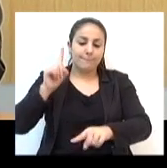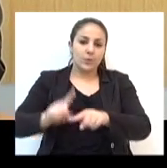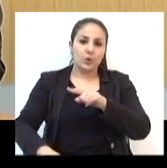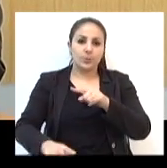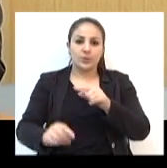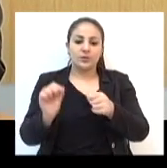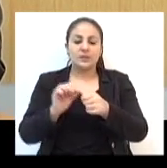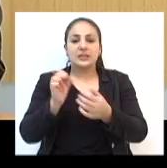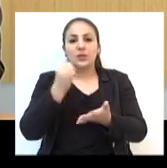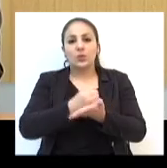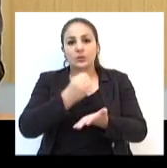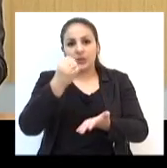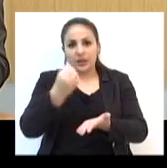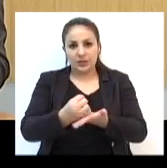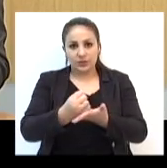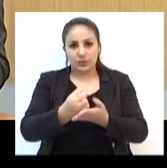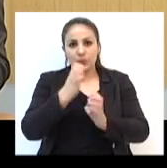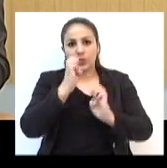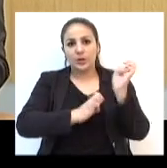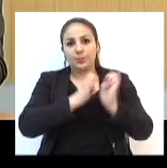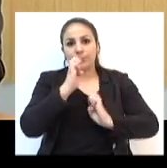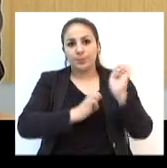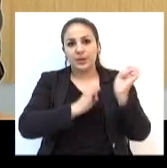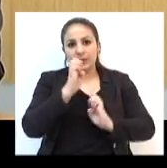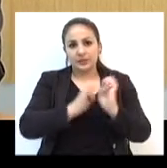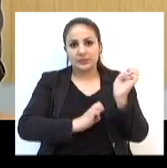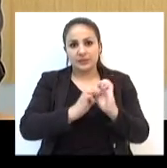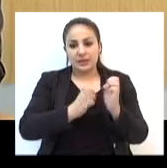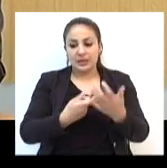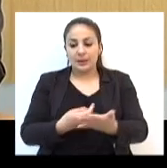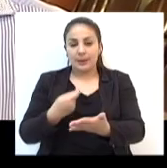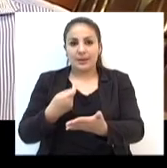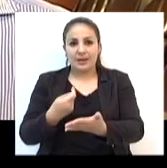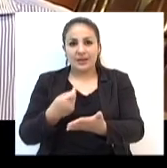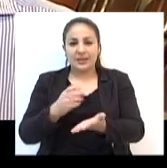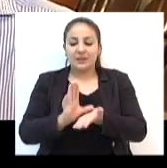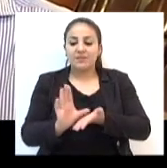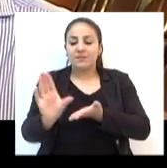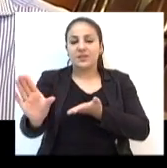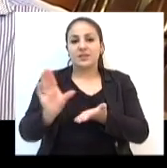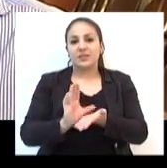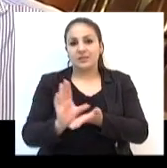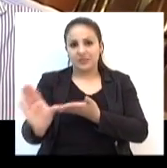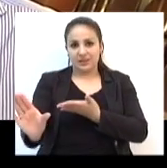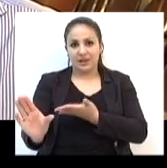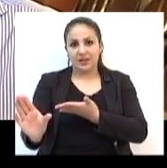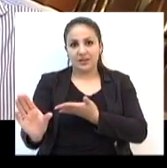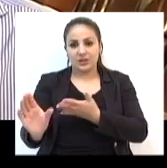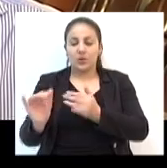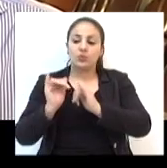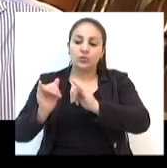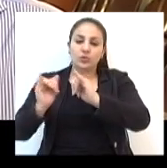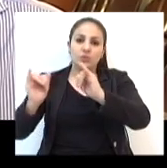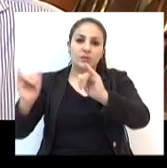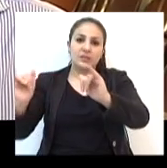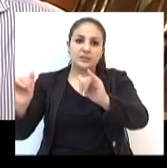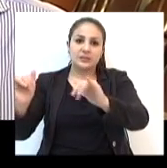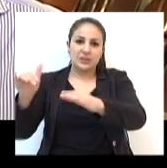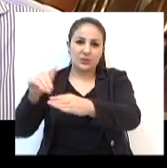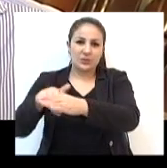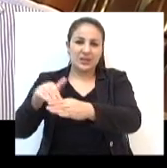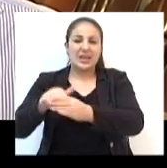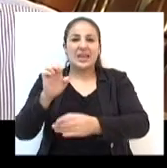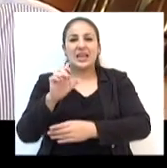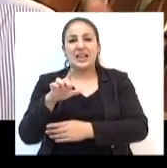contratos com empresas que financiaram campanhas eleitorais. A cada R$ de doação, as empresas